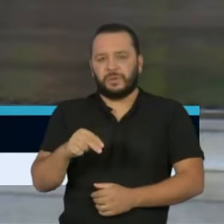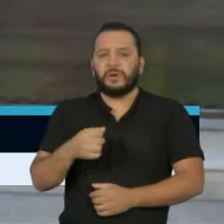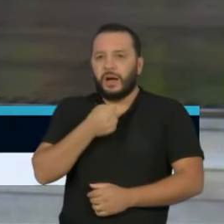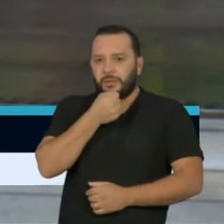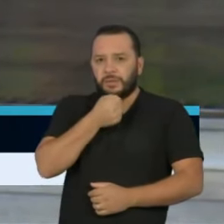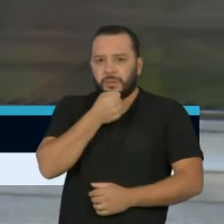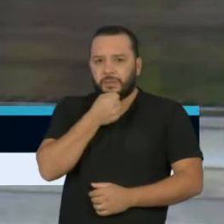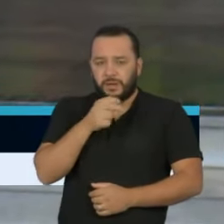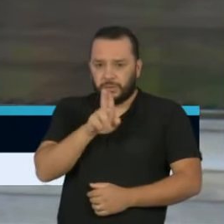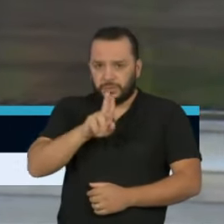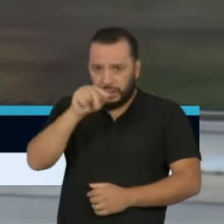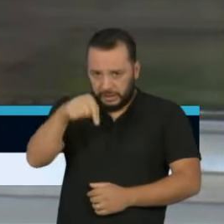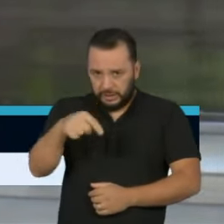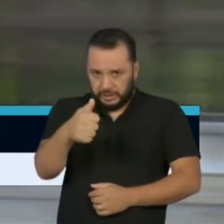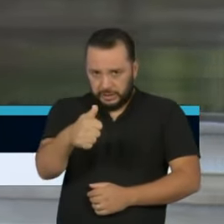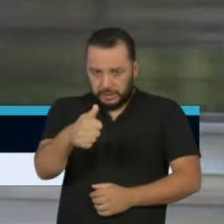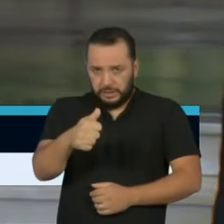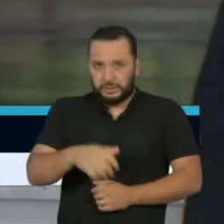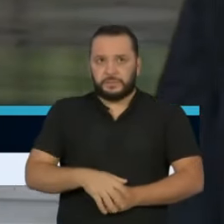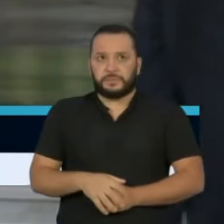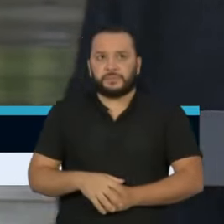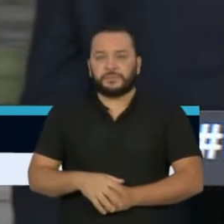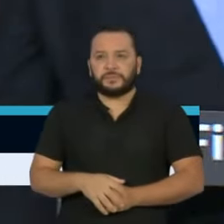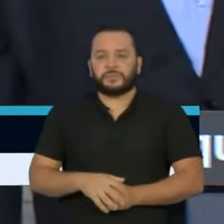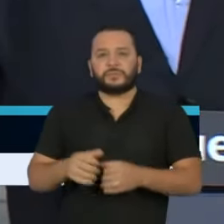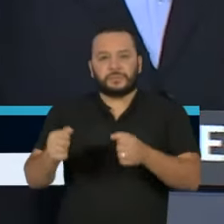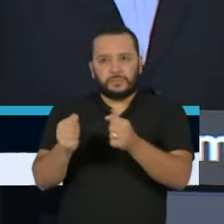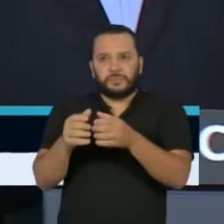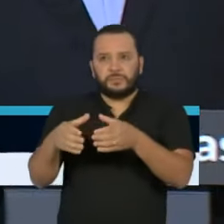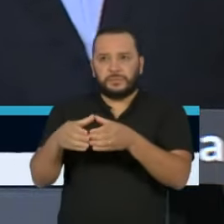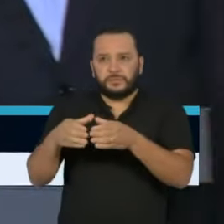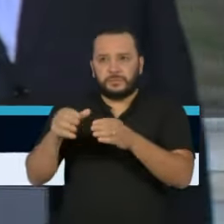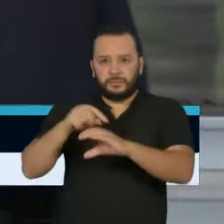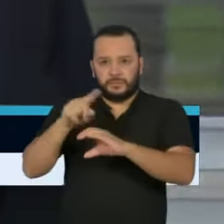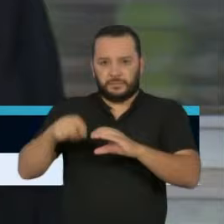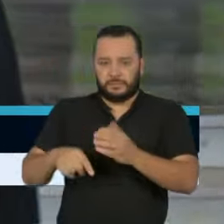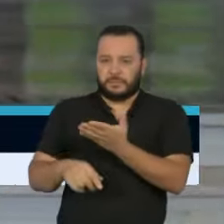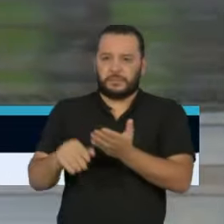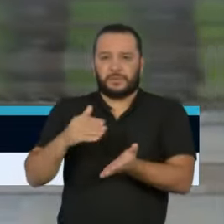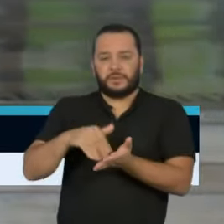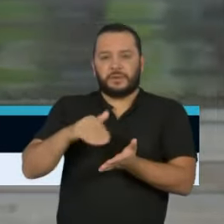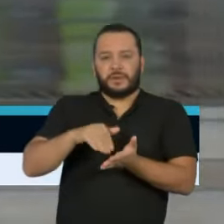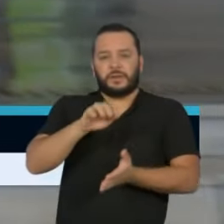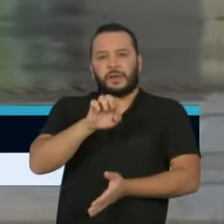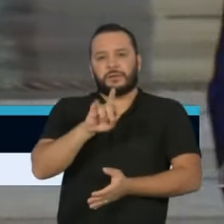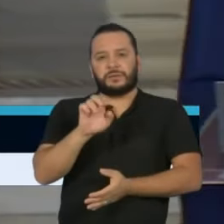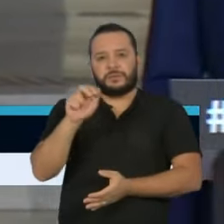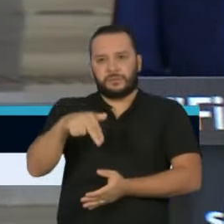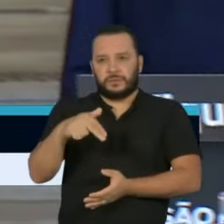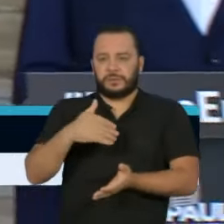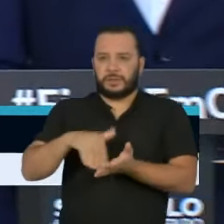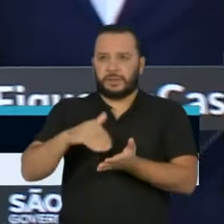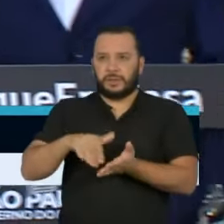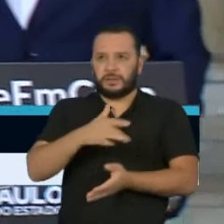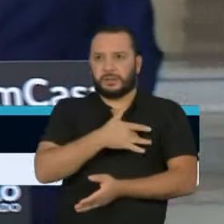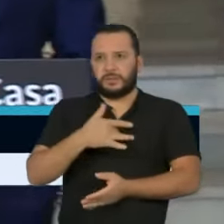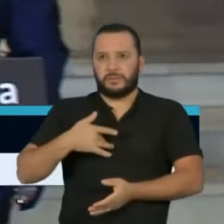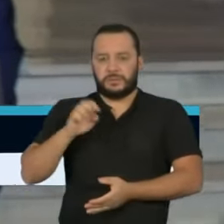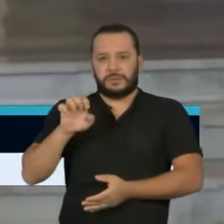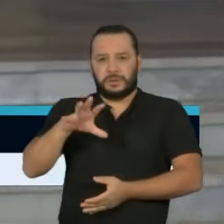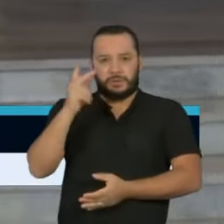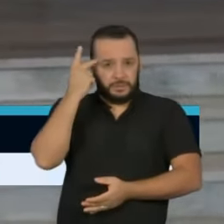aqui, onde os demais cientistas falaram. O secretário Edson Aparecido é o secretário de Saúde da cidade de São Paulo.